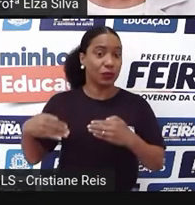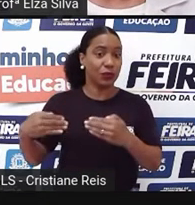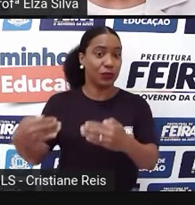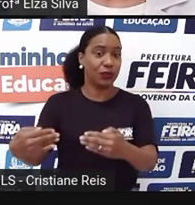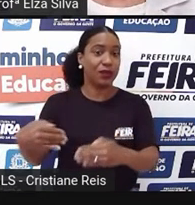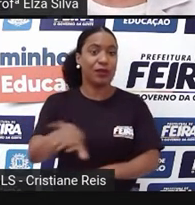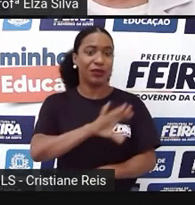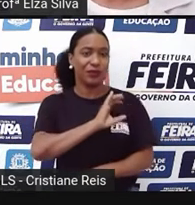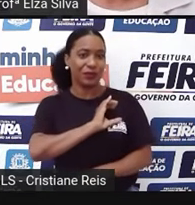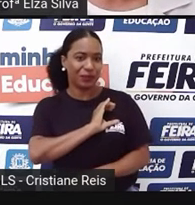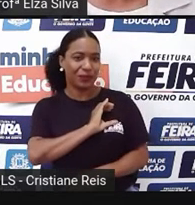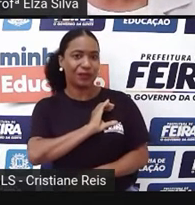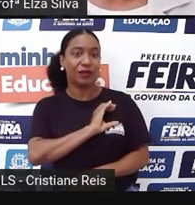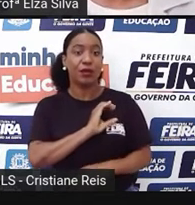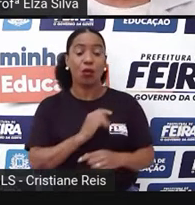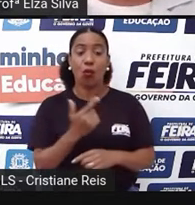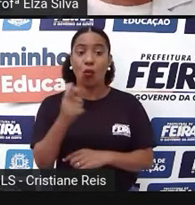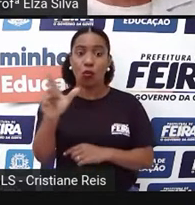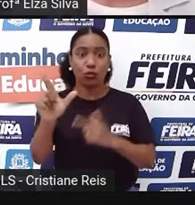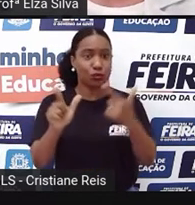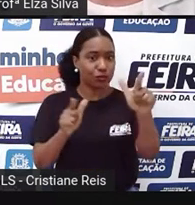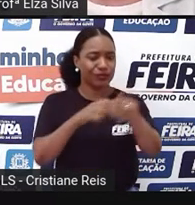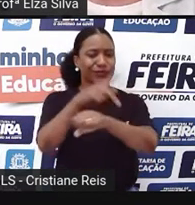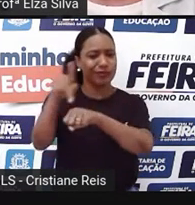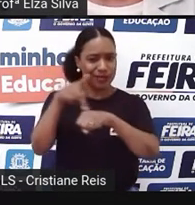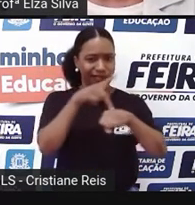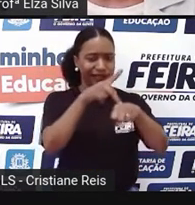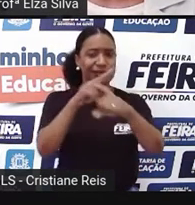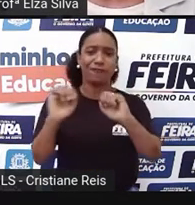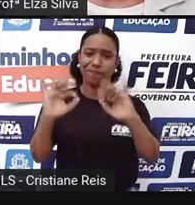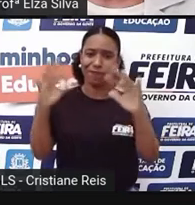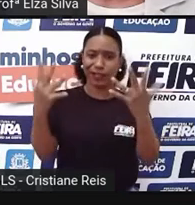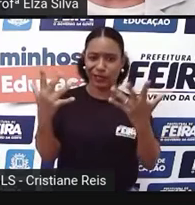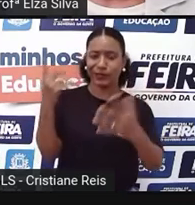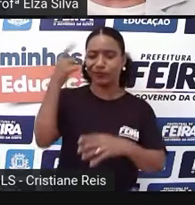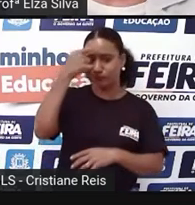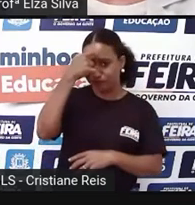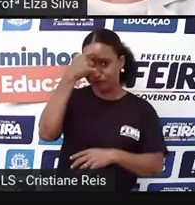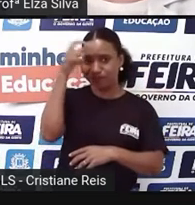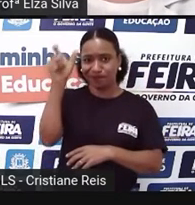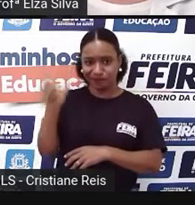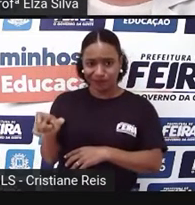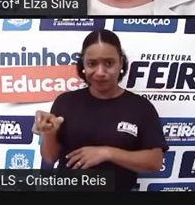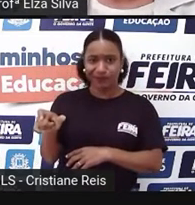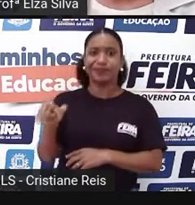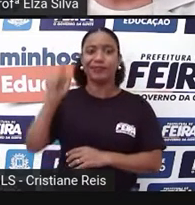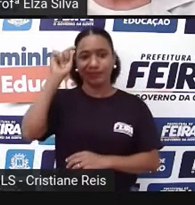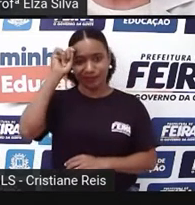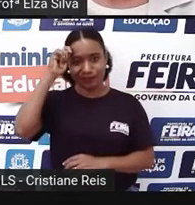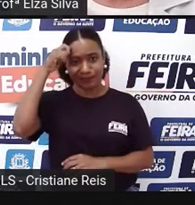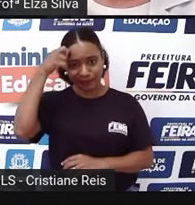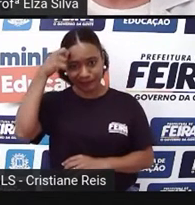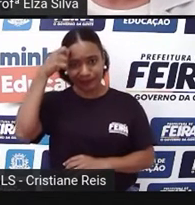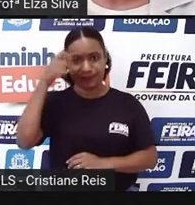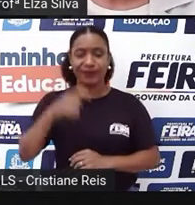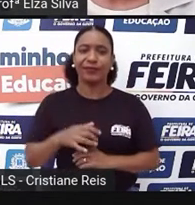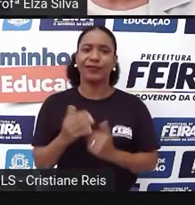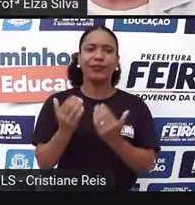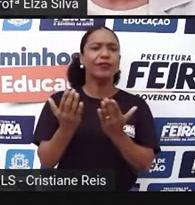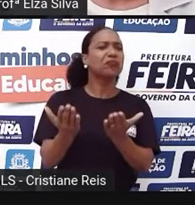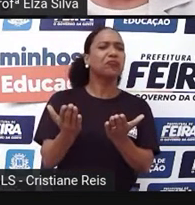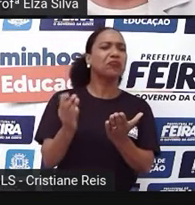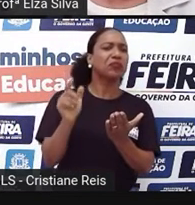Canadá e muitos outros países ao redor do mundo. Who is he? Quem é ele?